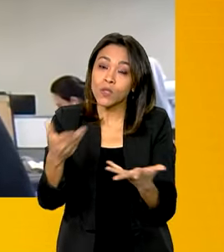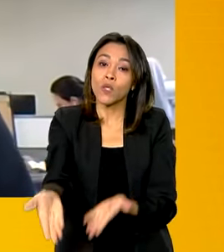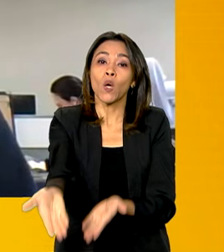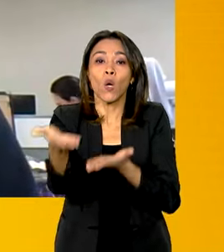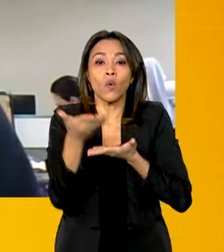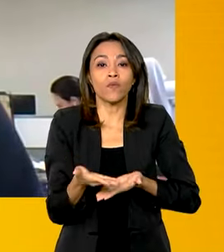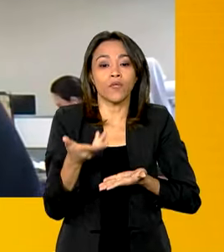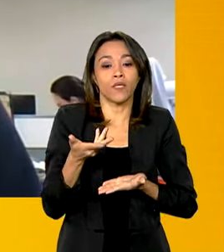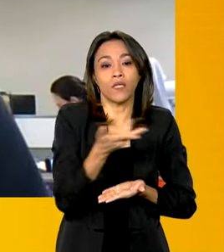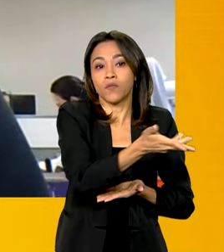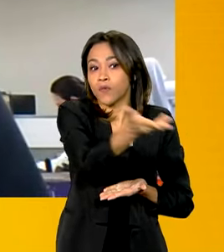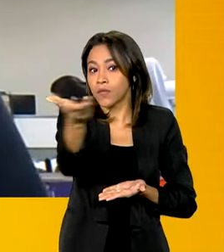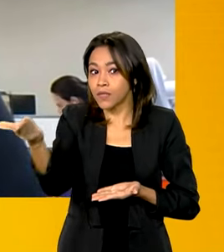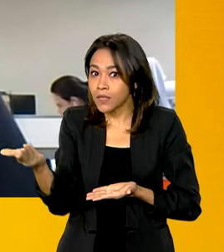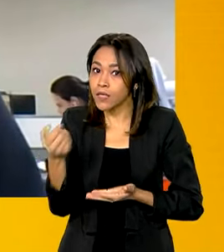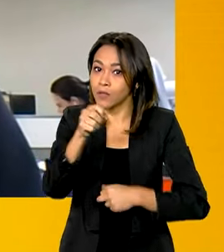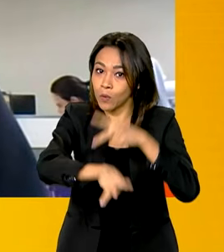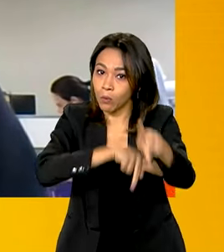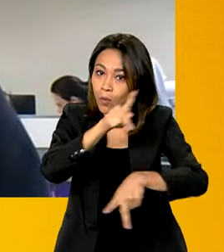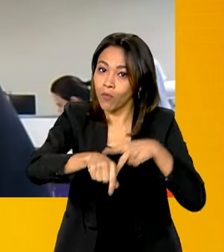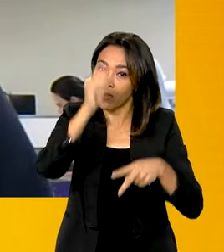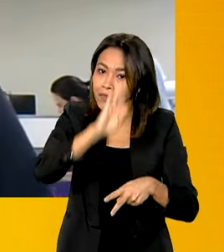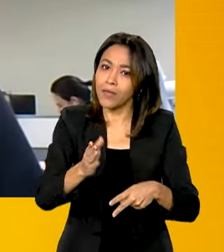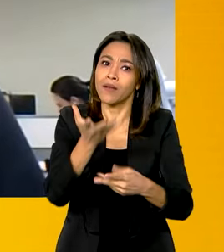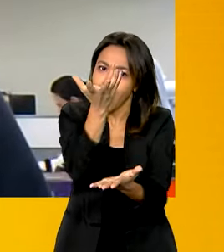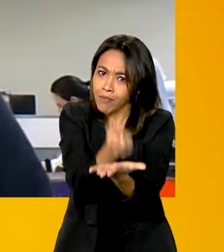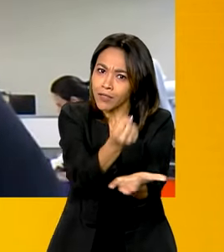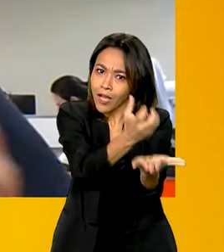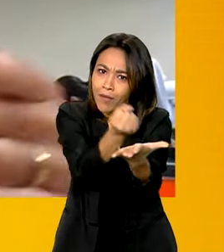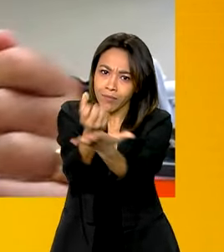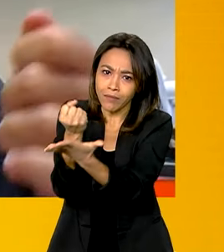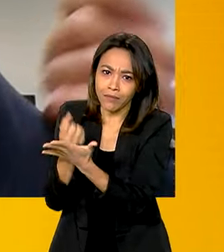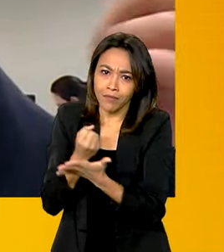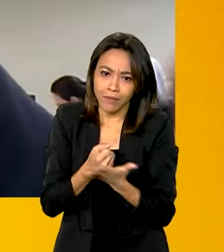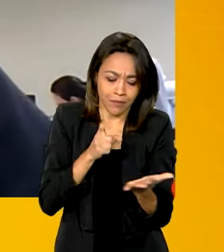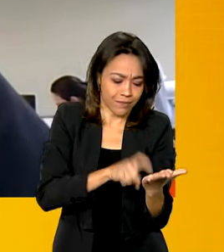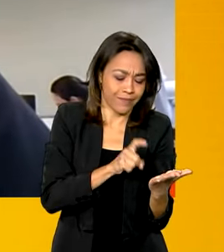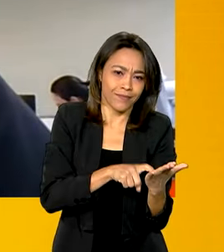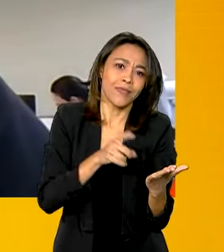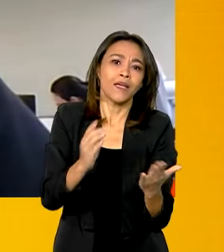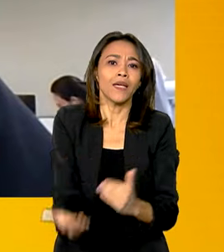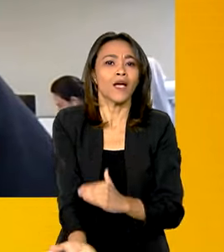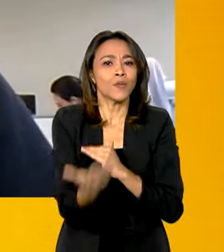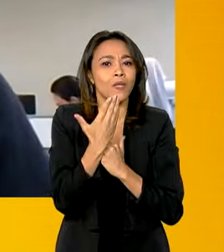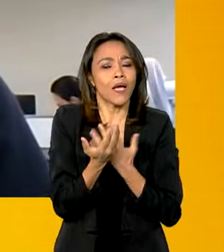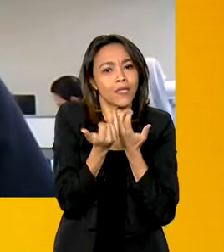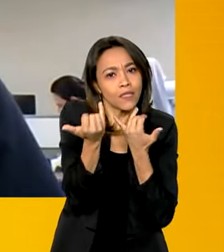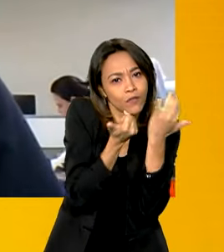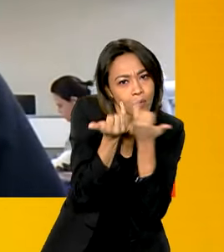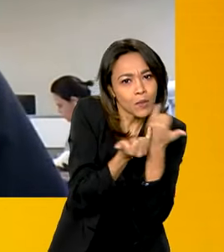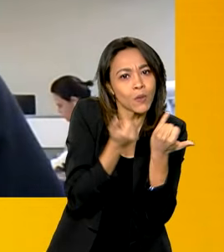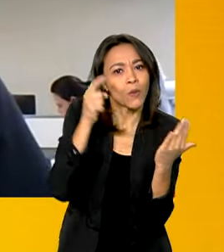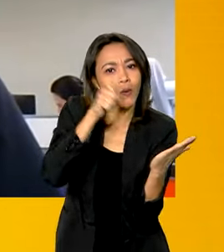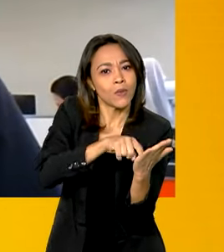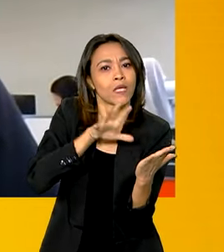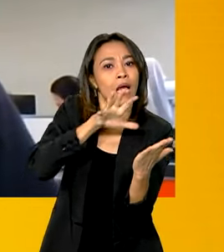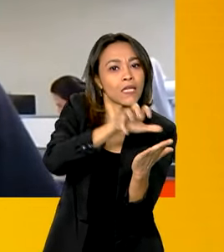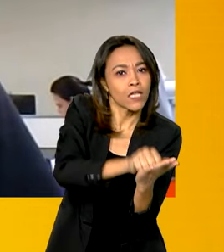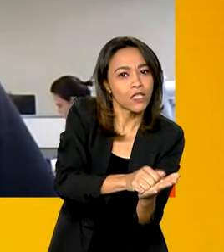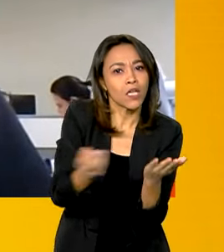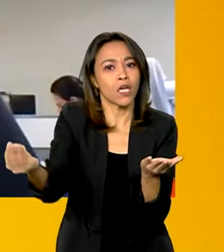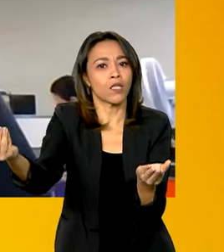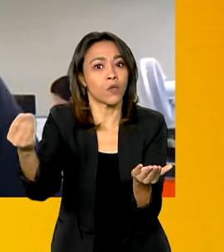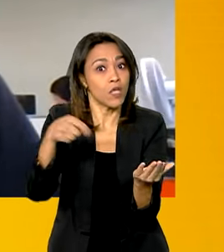os brasileiros a baixarem o aplicativo e colaborarem, tanto no cadastro dos eventos, quanto navegando e